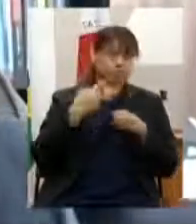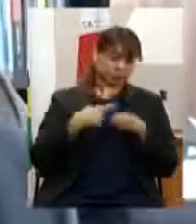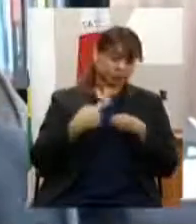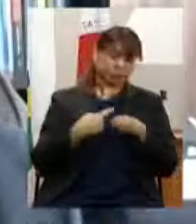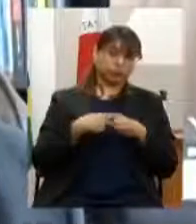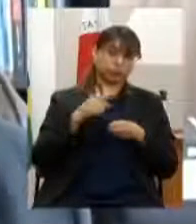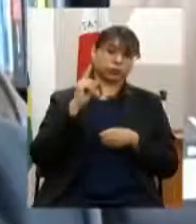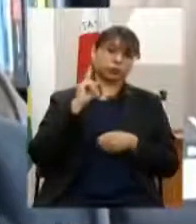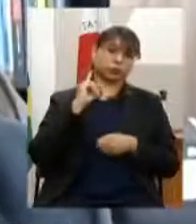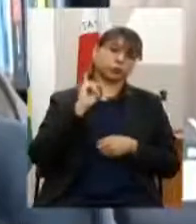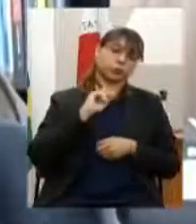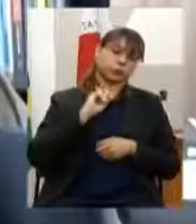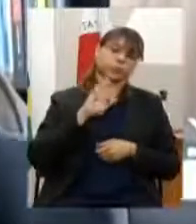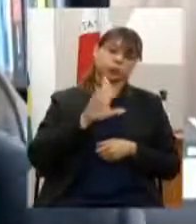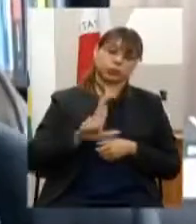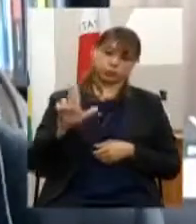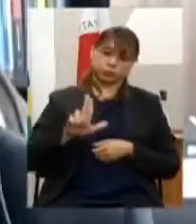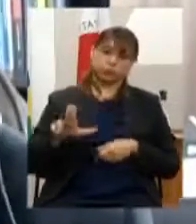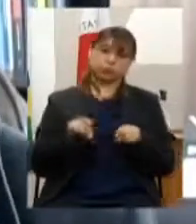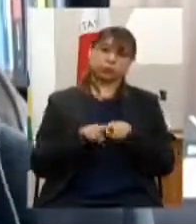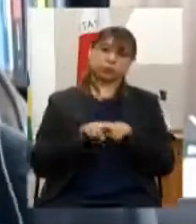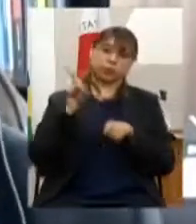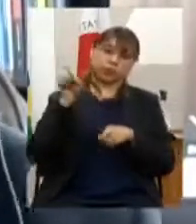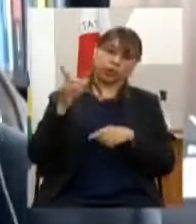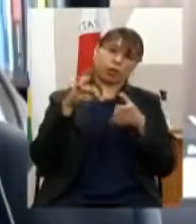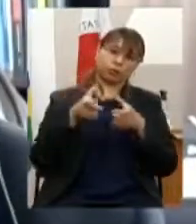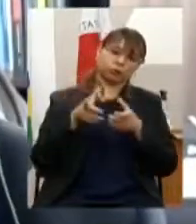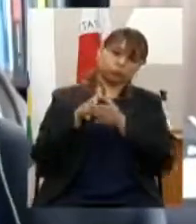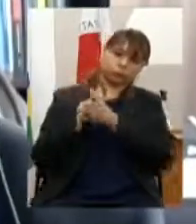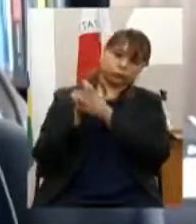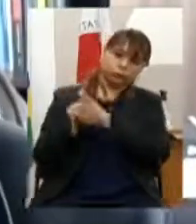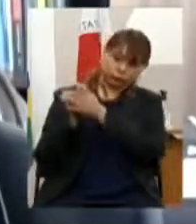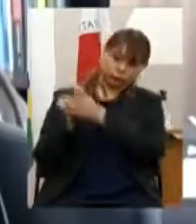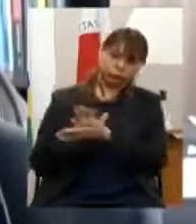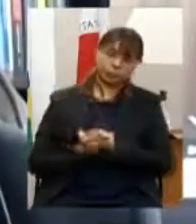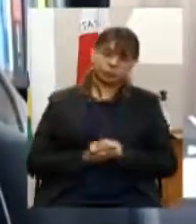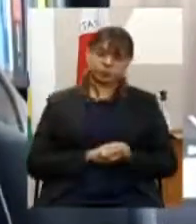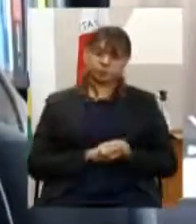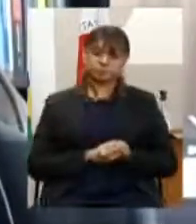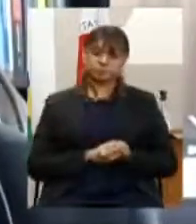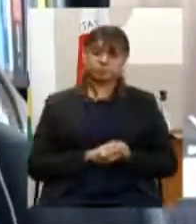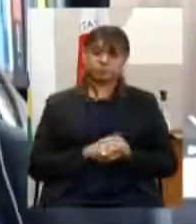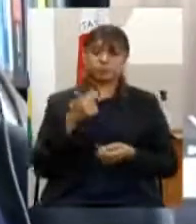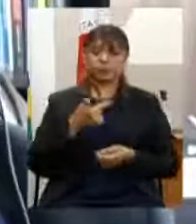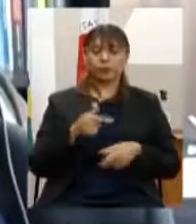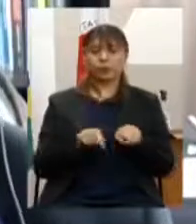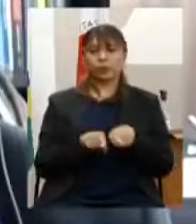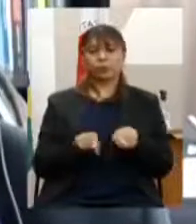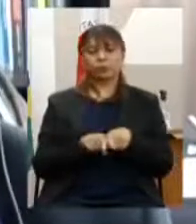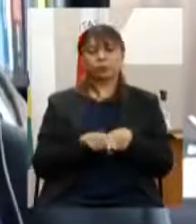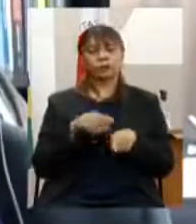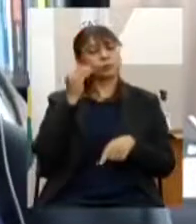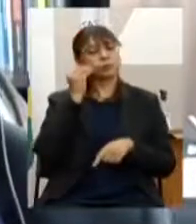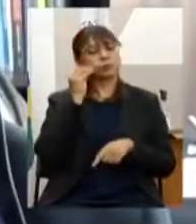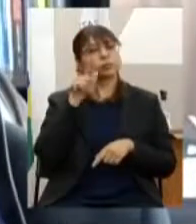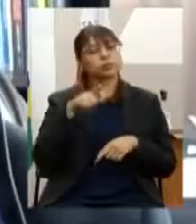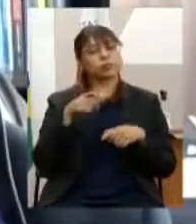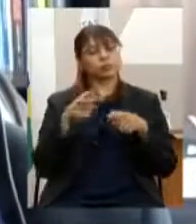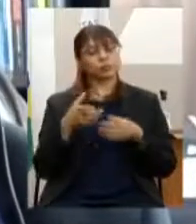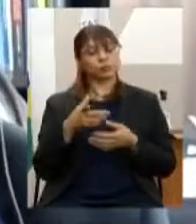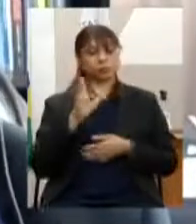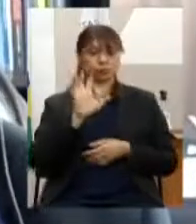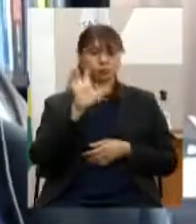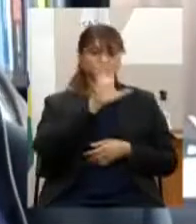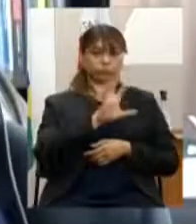em 2023 na região do jequitinhonha a segunda foi acrescentar na região estadual